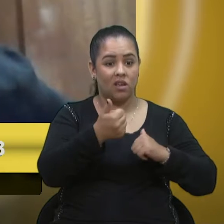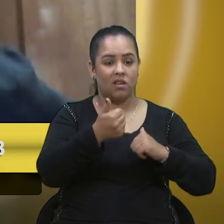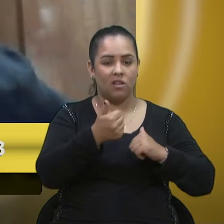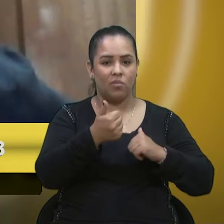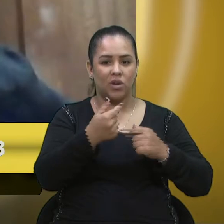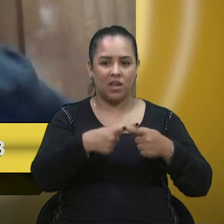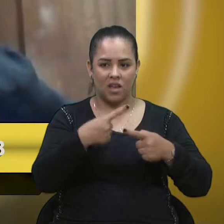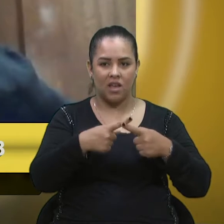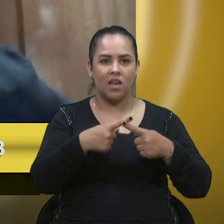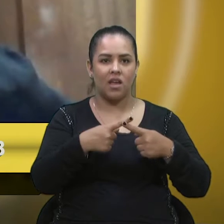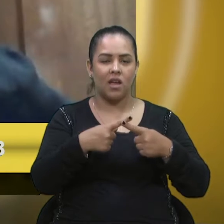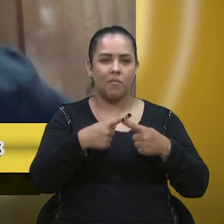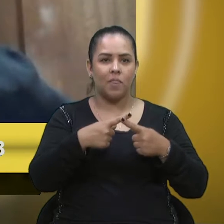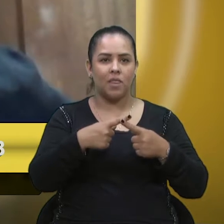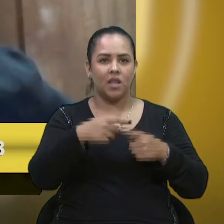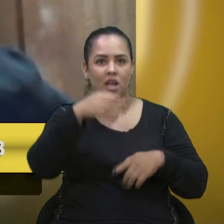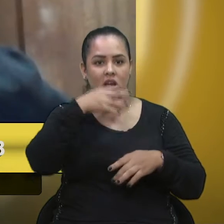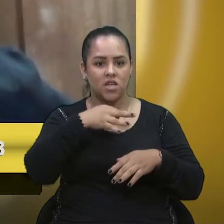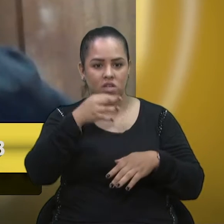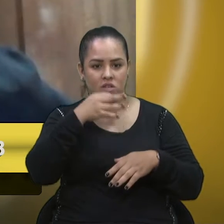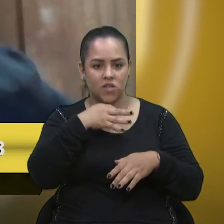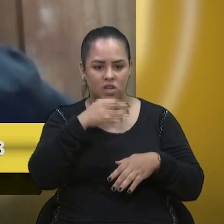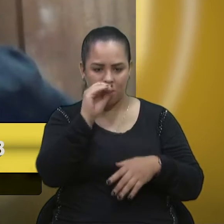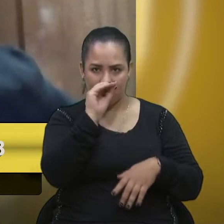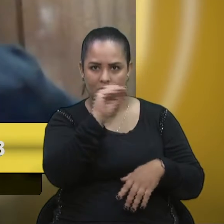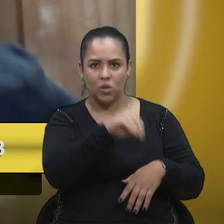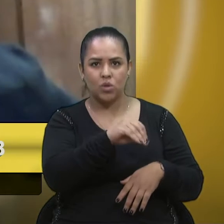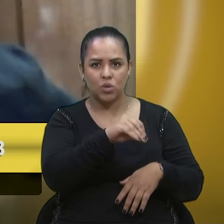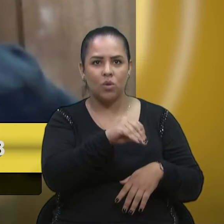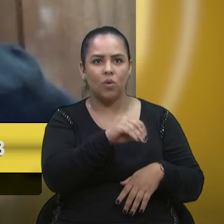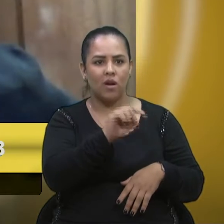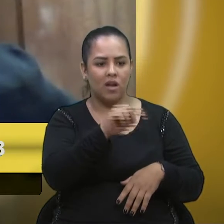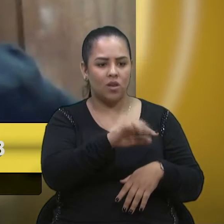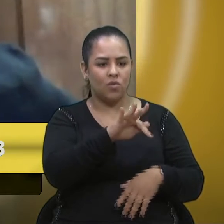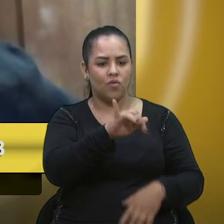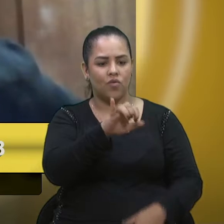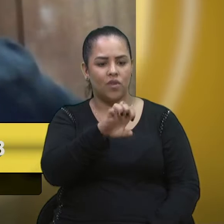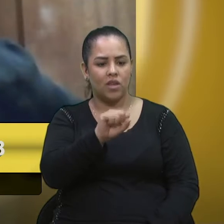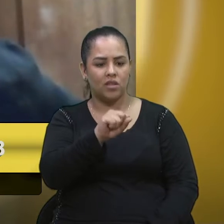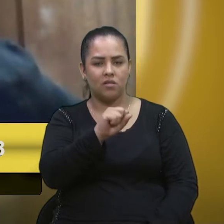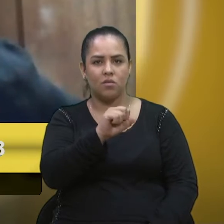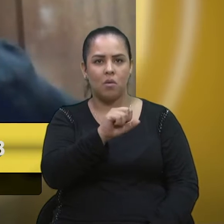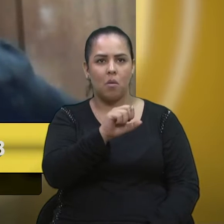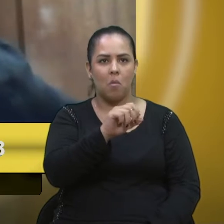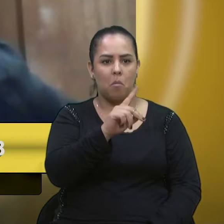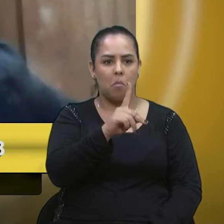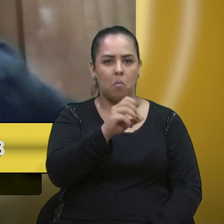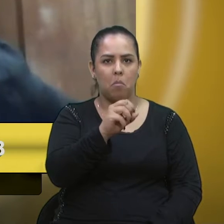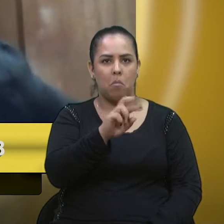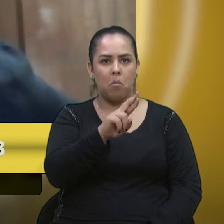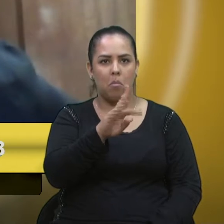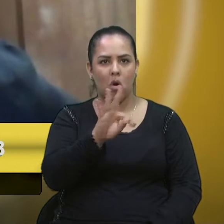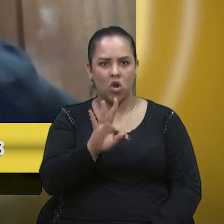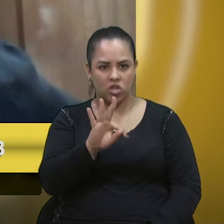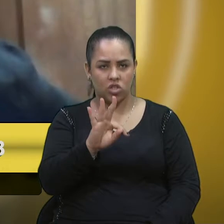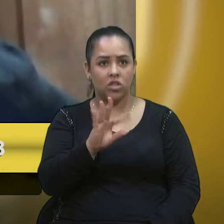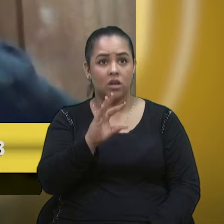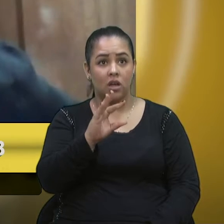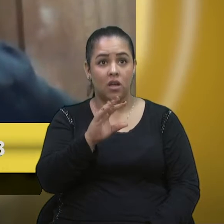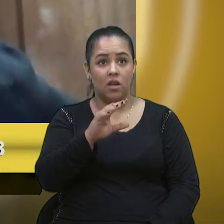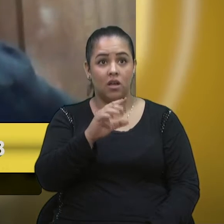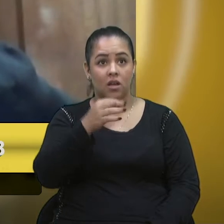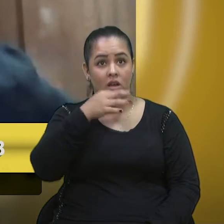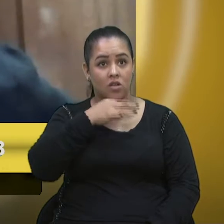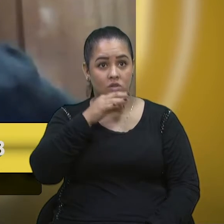fomento à prática do esporte, que é o Fiesporte. E nesse primeiro momento nós temos diversos debates para